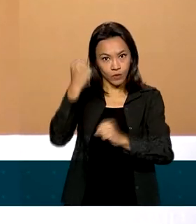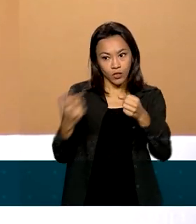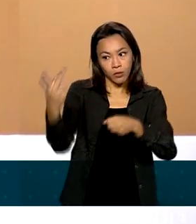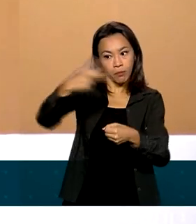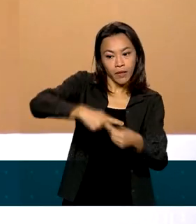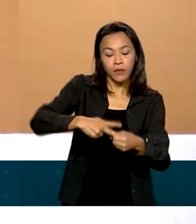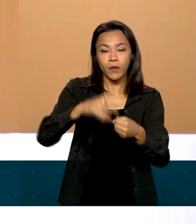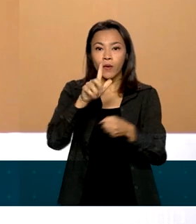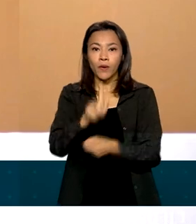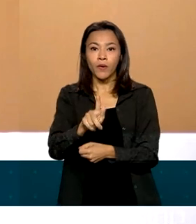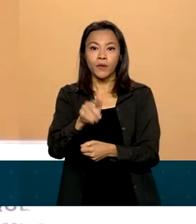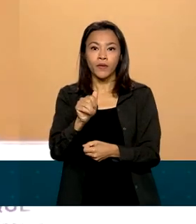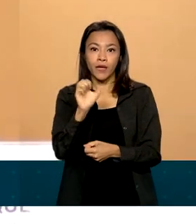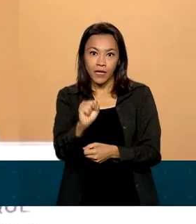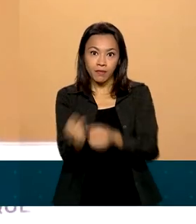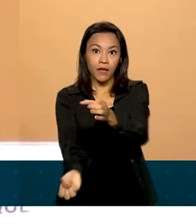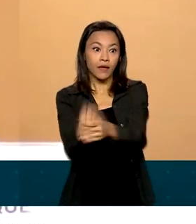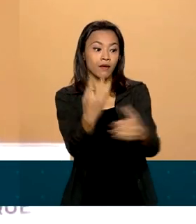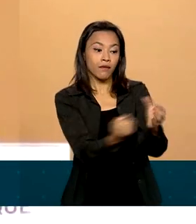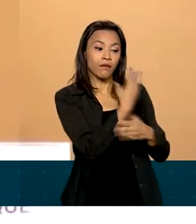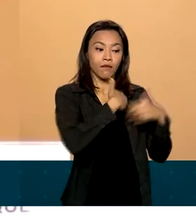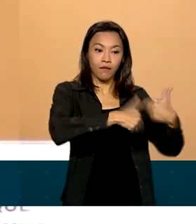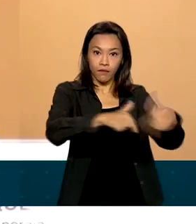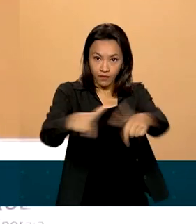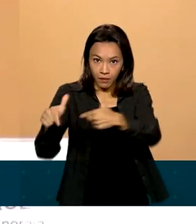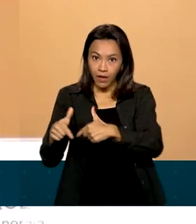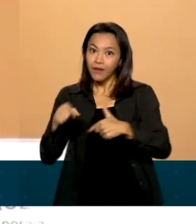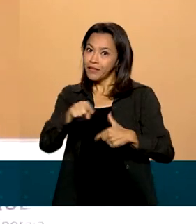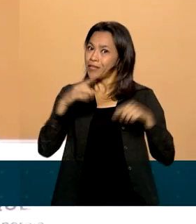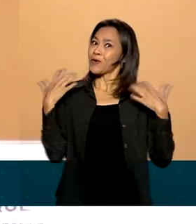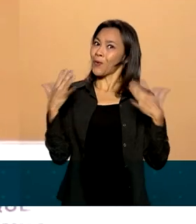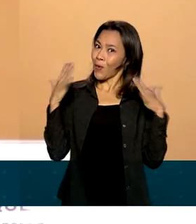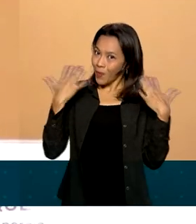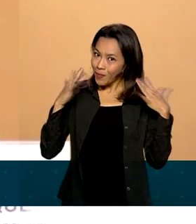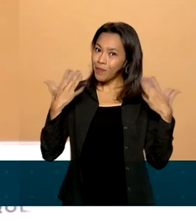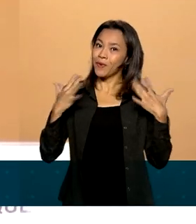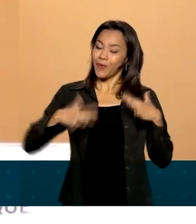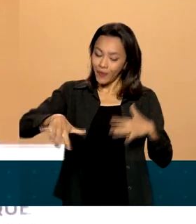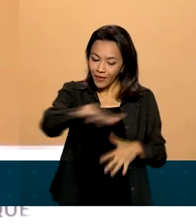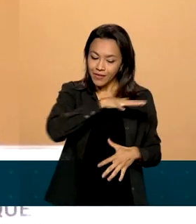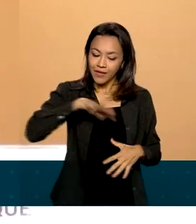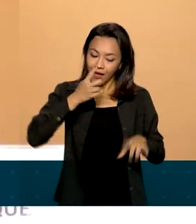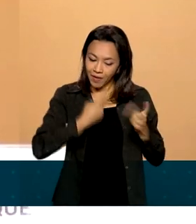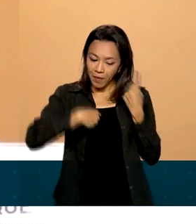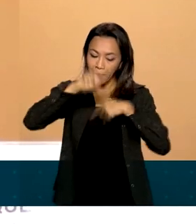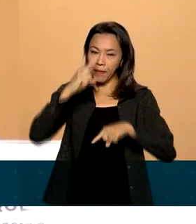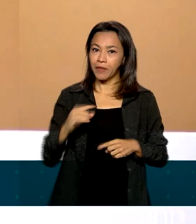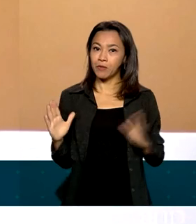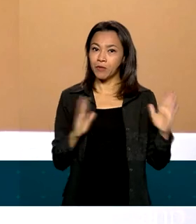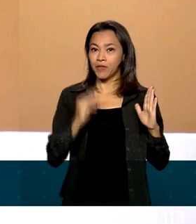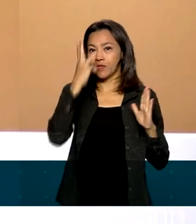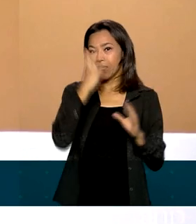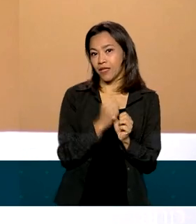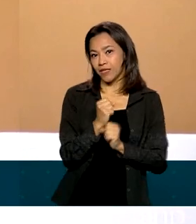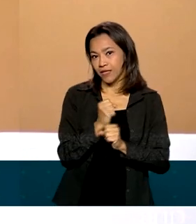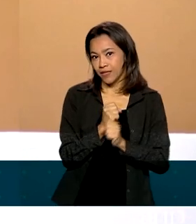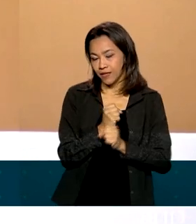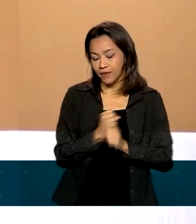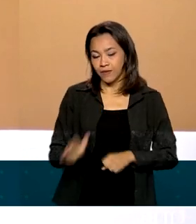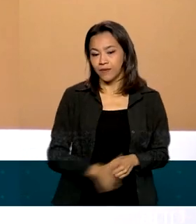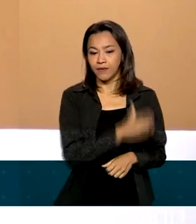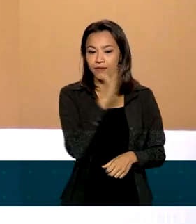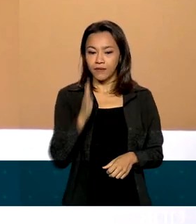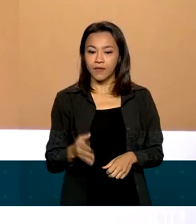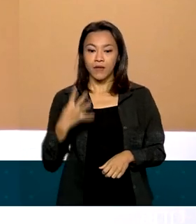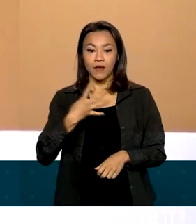geração de emprego e renda no país e comemorou o aumento da produção nacional do setor nos últimos três anos. 14% no